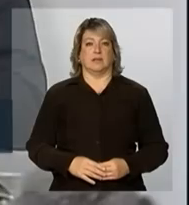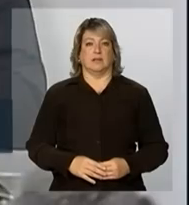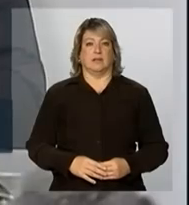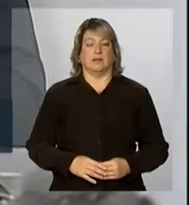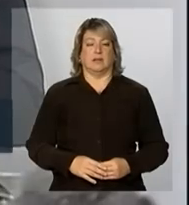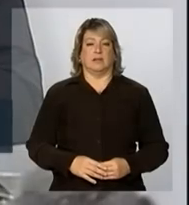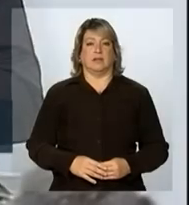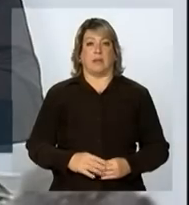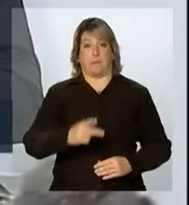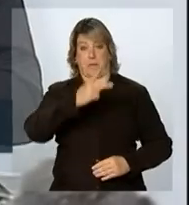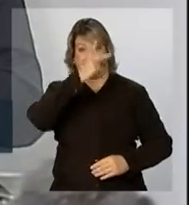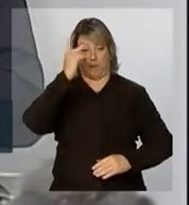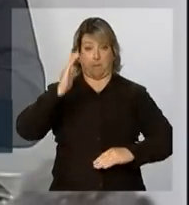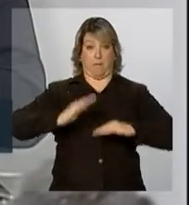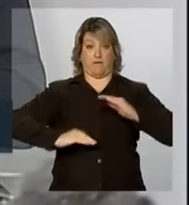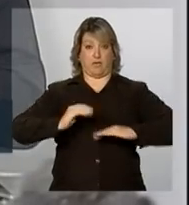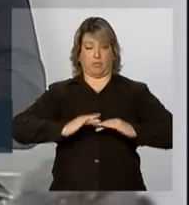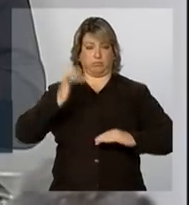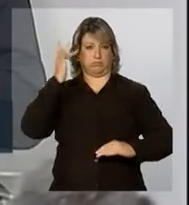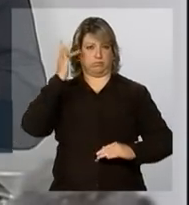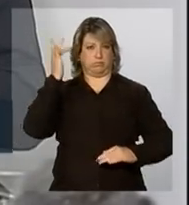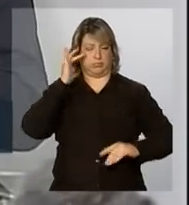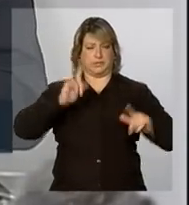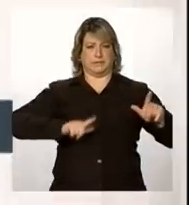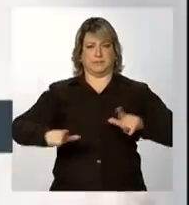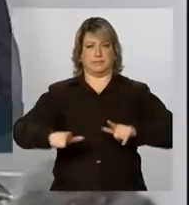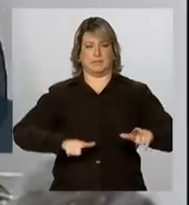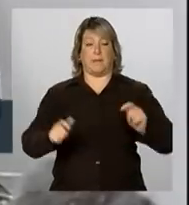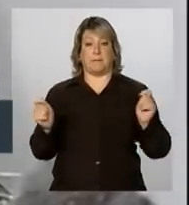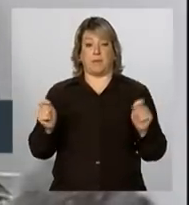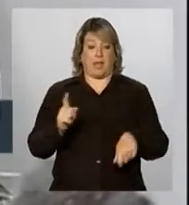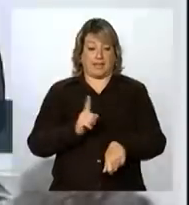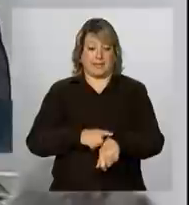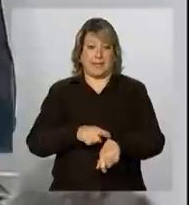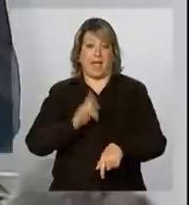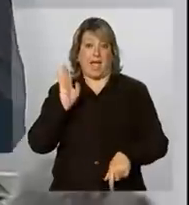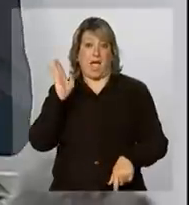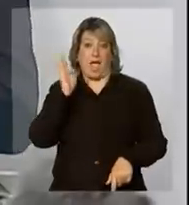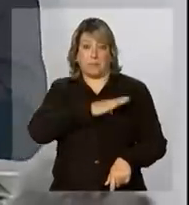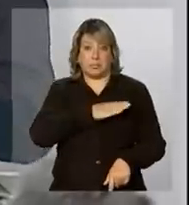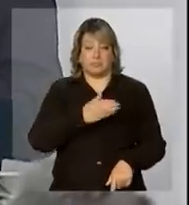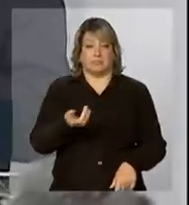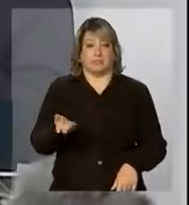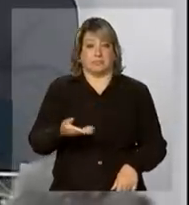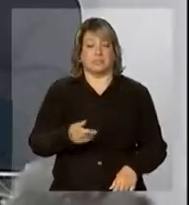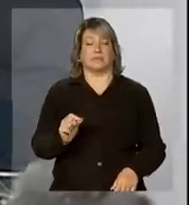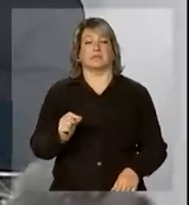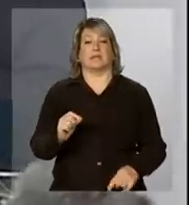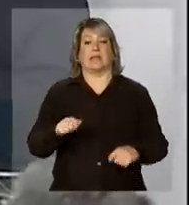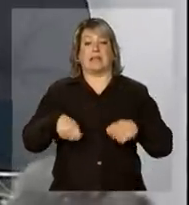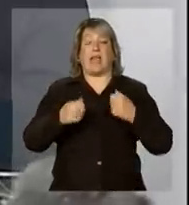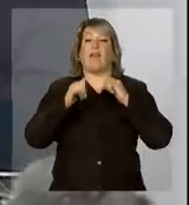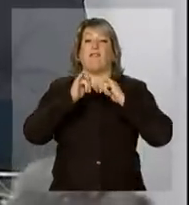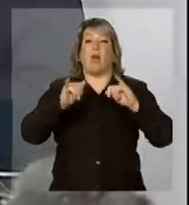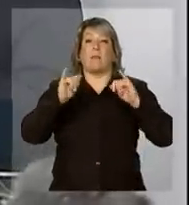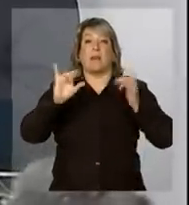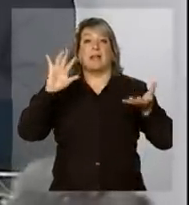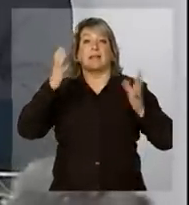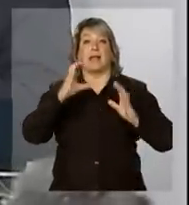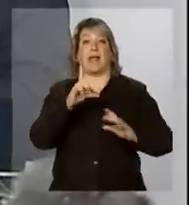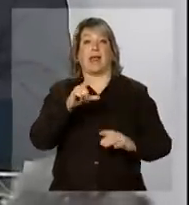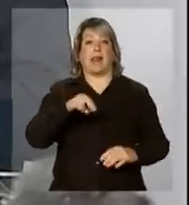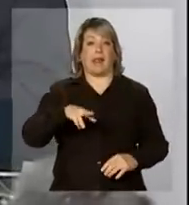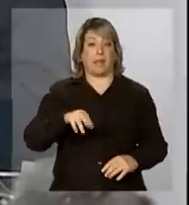profissionais que pudessem, a tempo e a hora, nos dar a informação de clima e